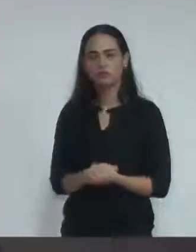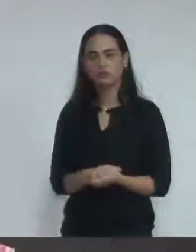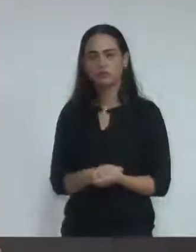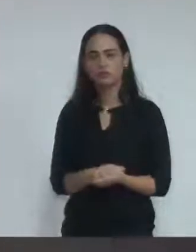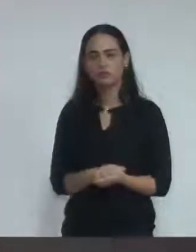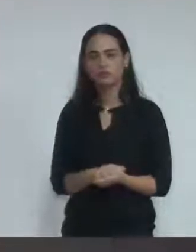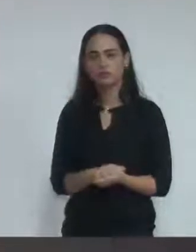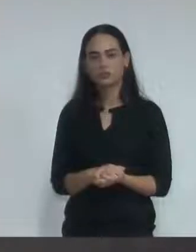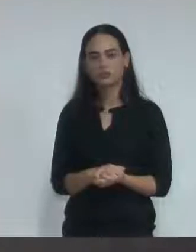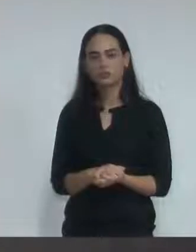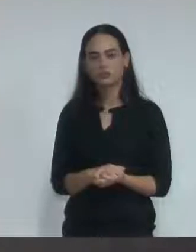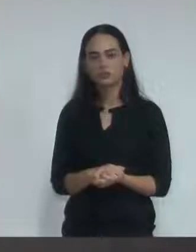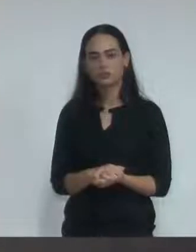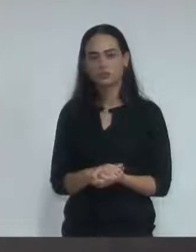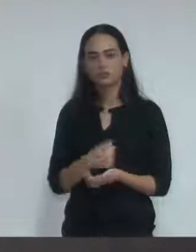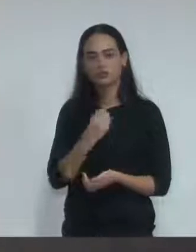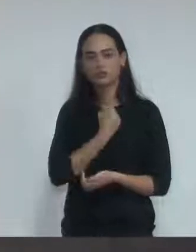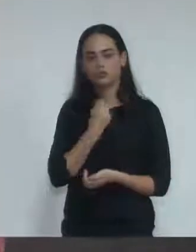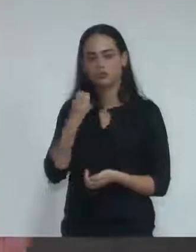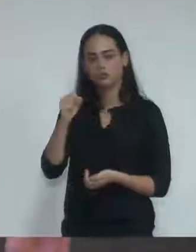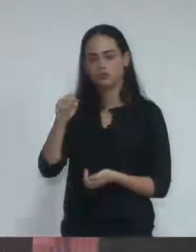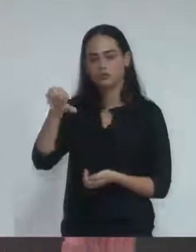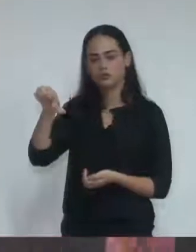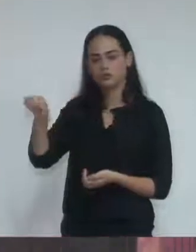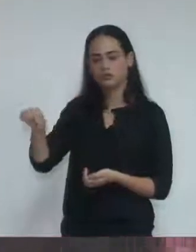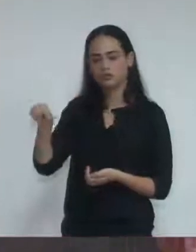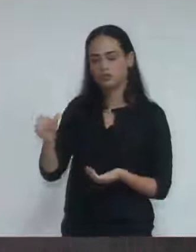Encaminhe-se a moção de pesar, número 89, de 2018.